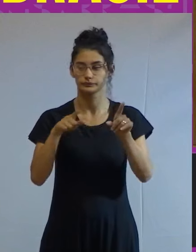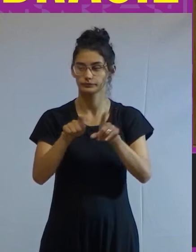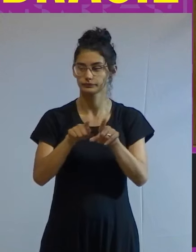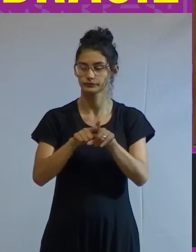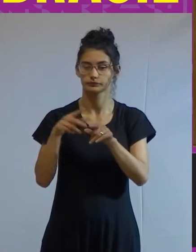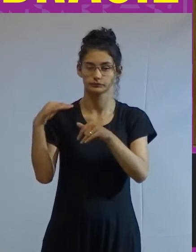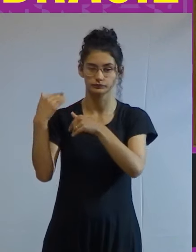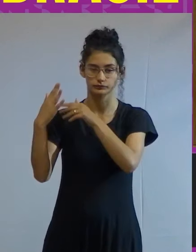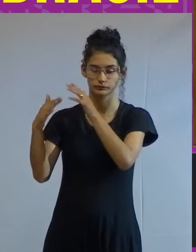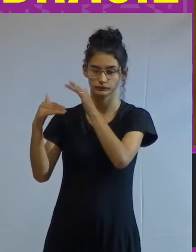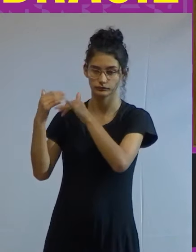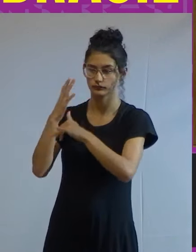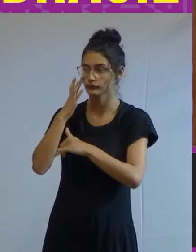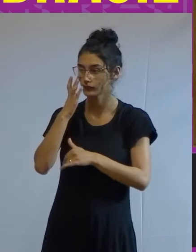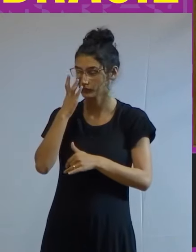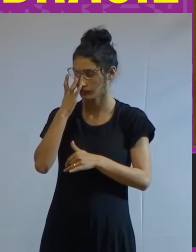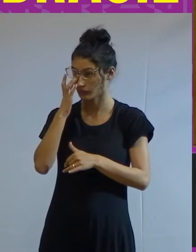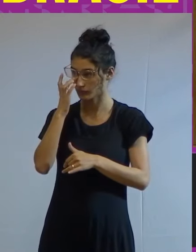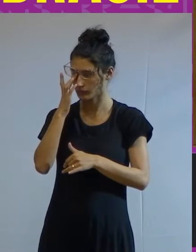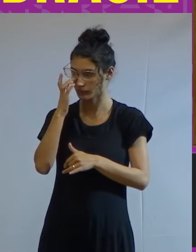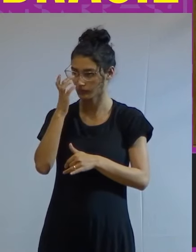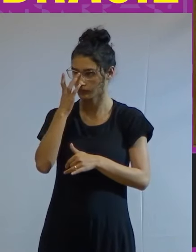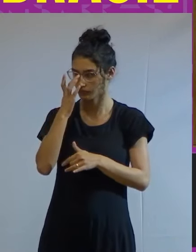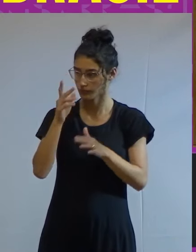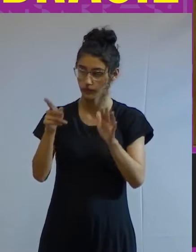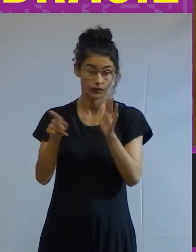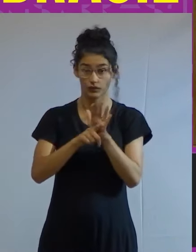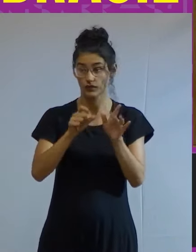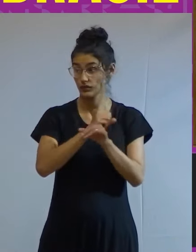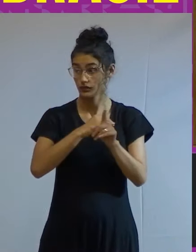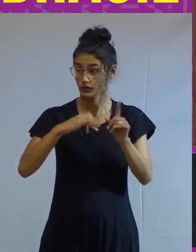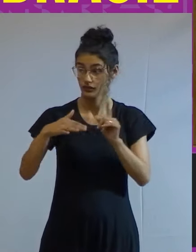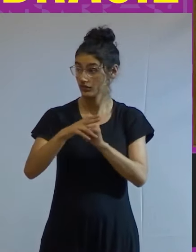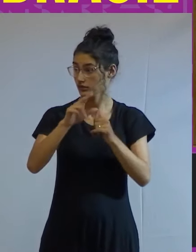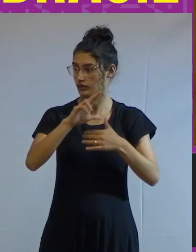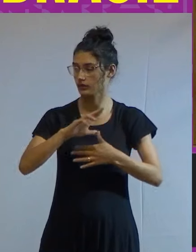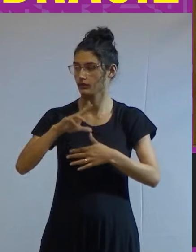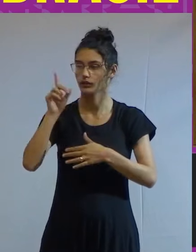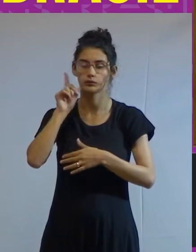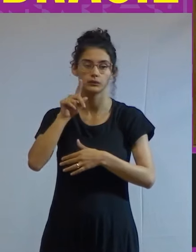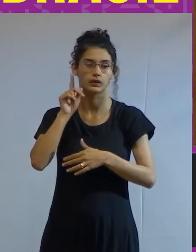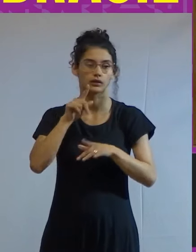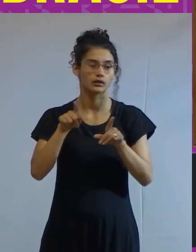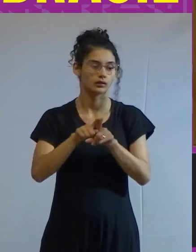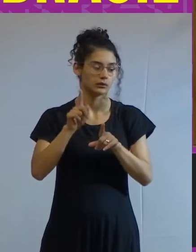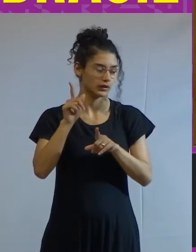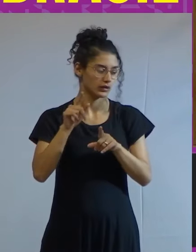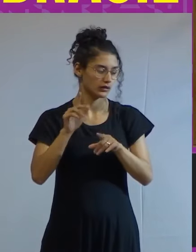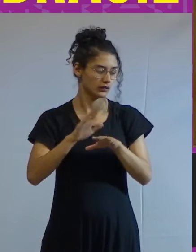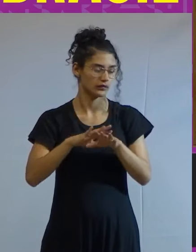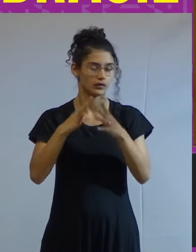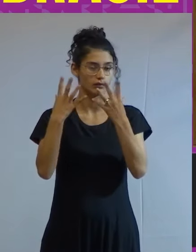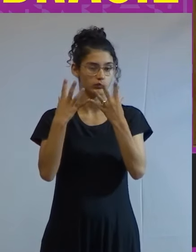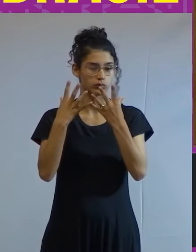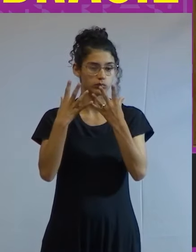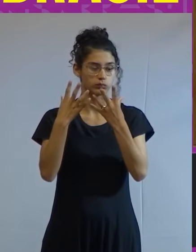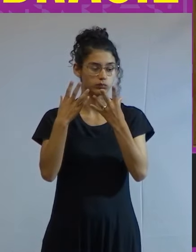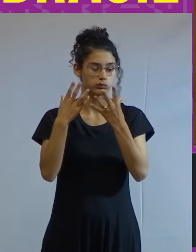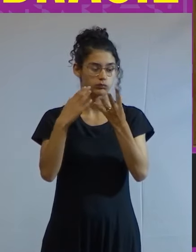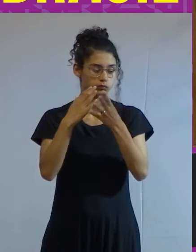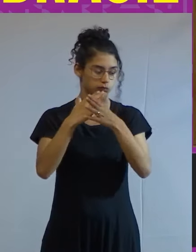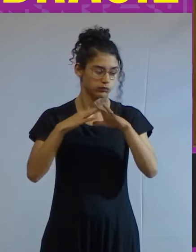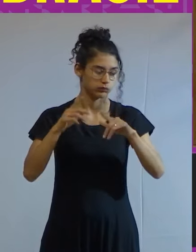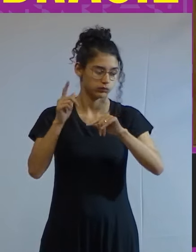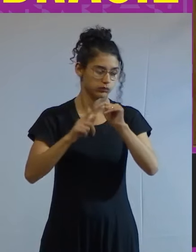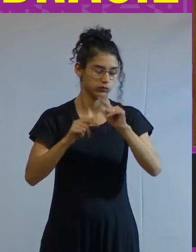progressista no termo imortalizado pela socióloga americana Nancy Fraser é não o atrofiamento dos elementos que